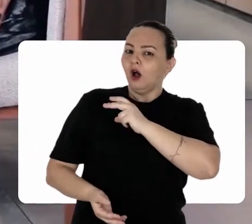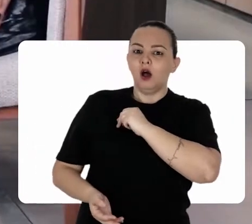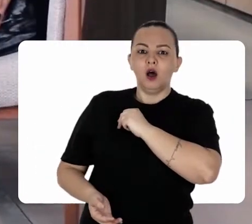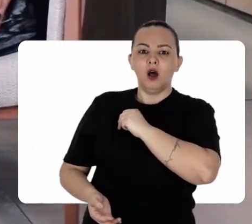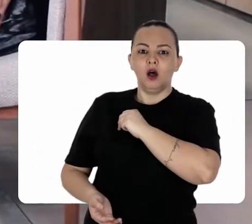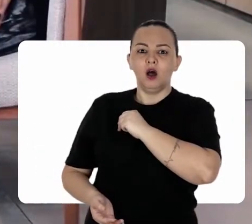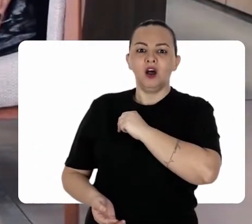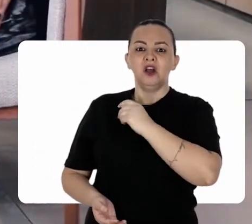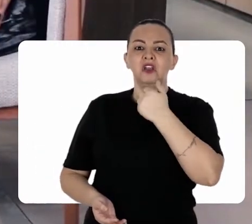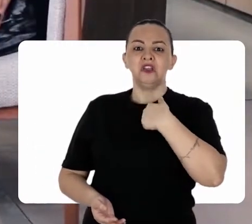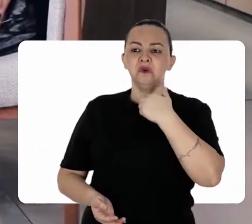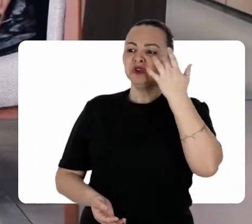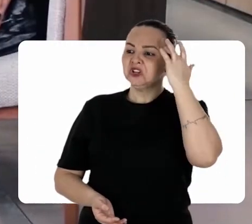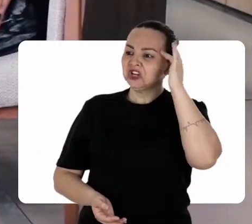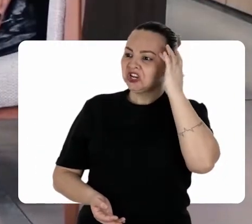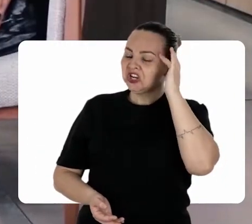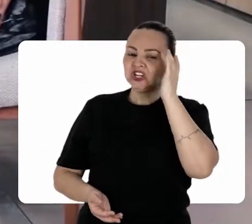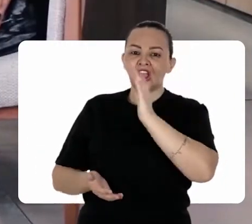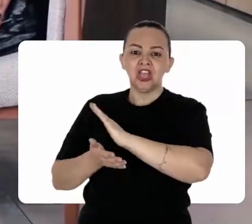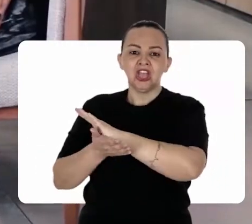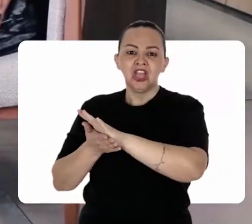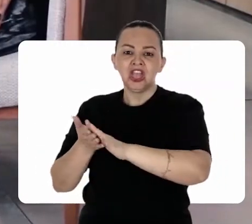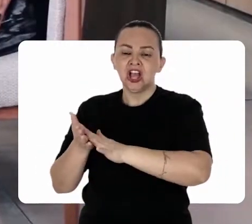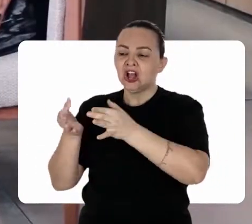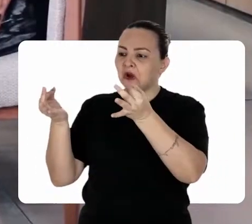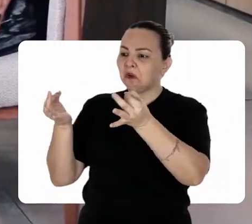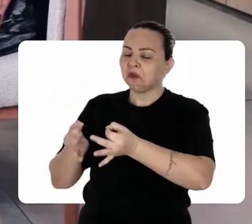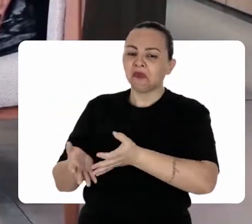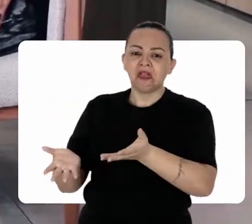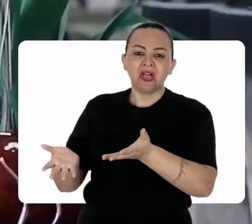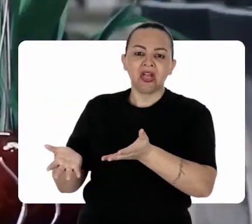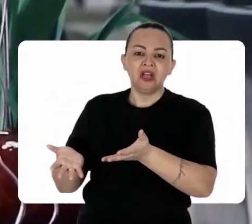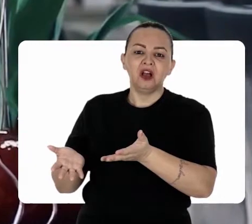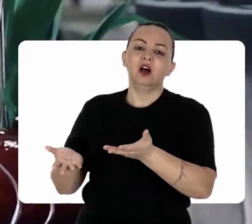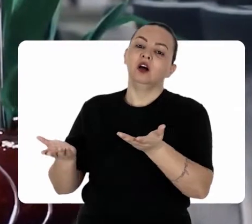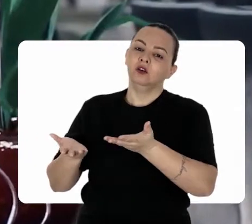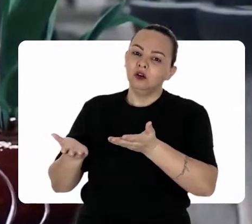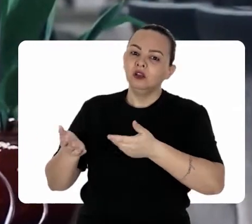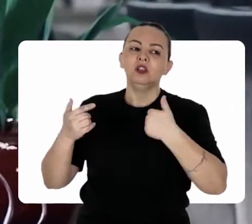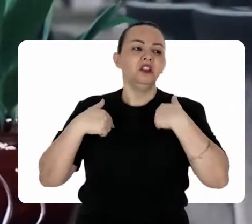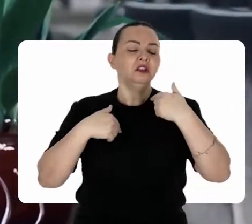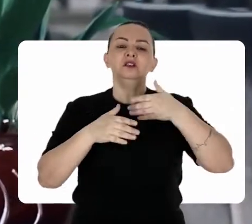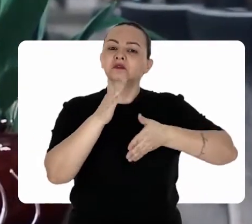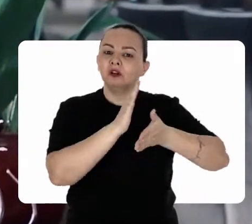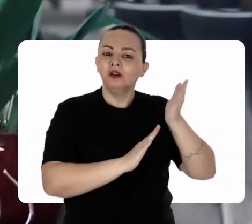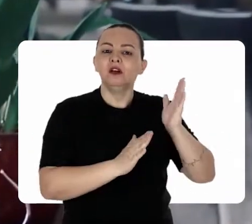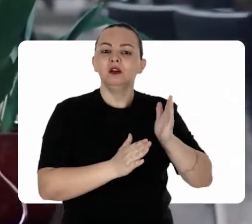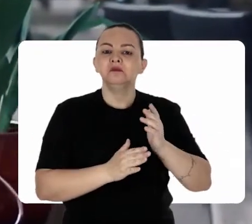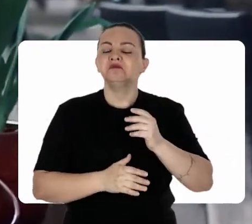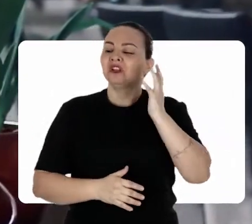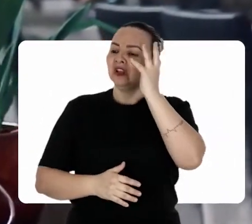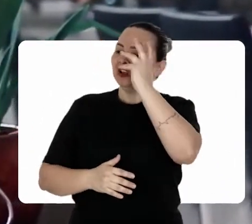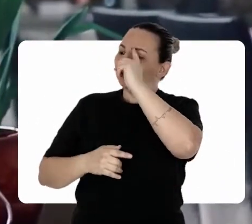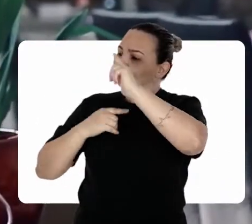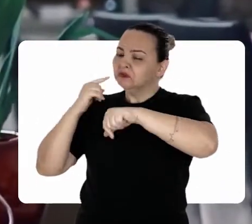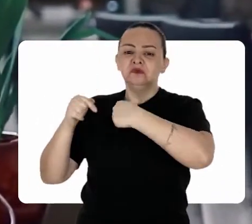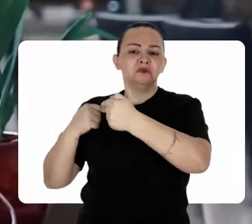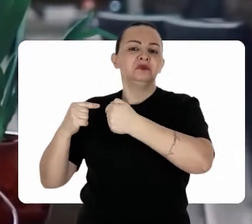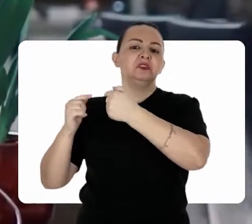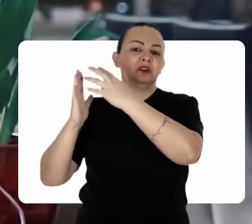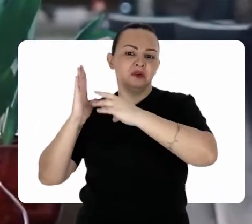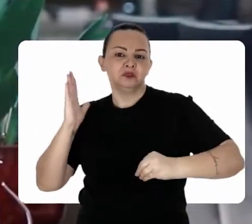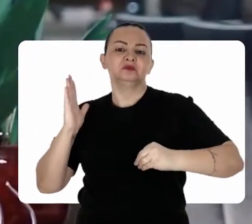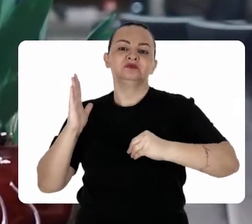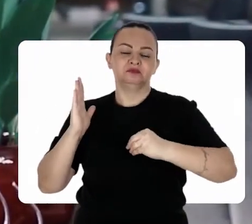nossa, eu achei que ele não servia pra porcaria nenhuma. E ele sai de casa. Que lindo! Ele é um exemplo de